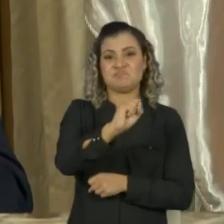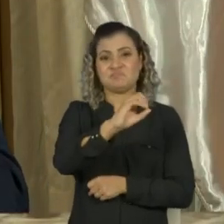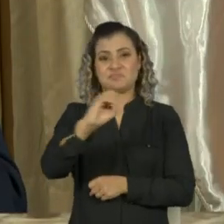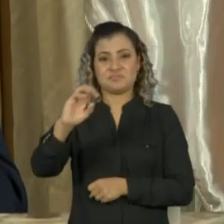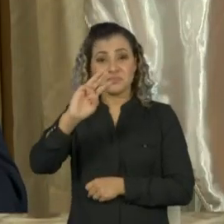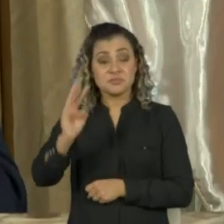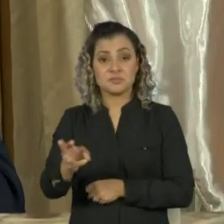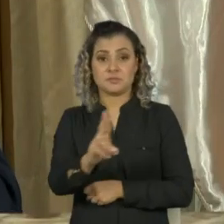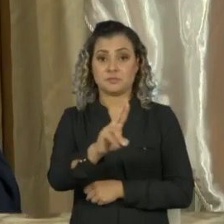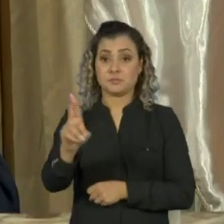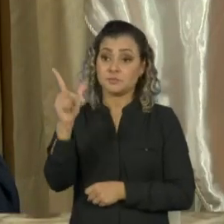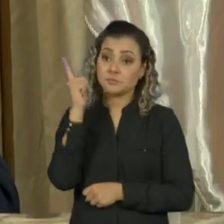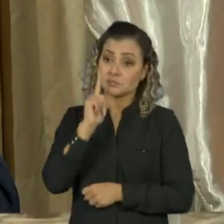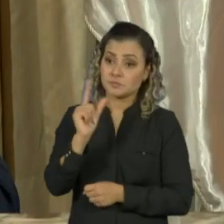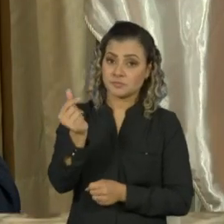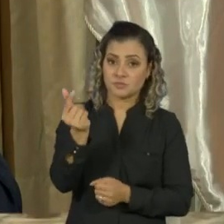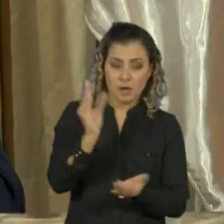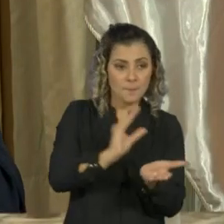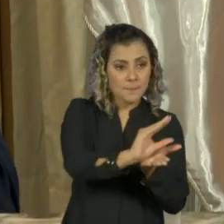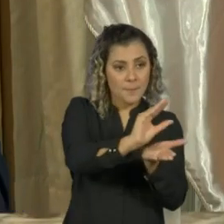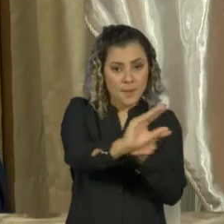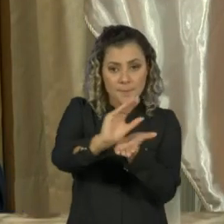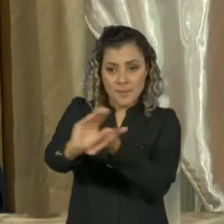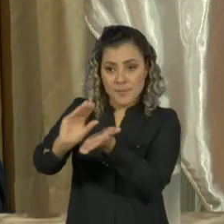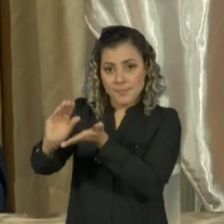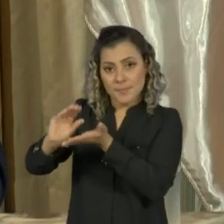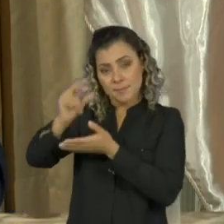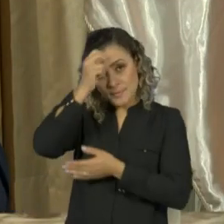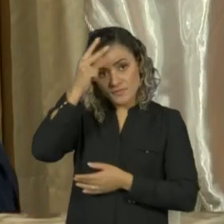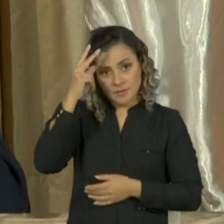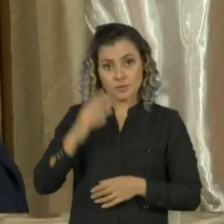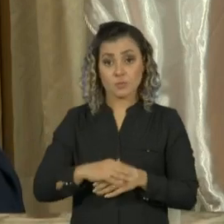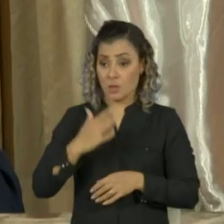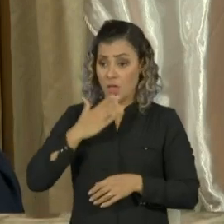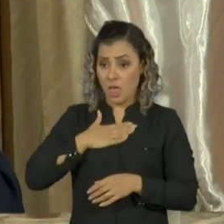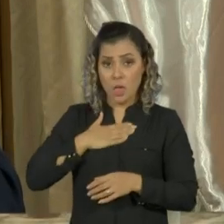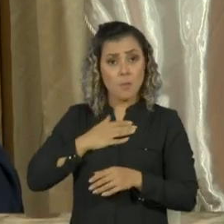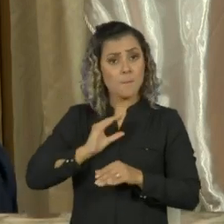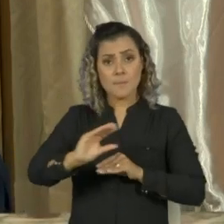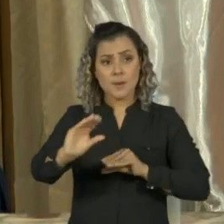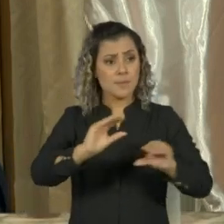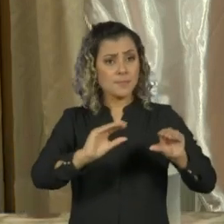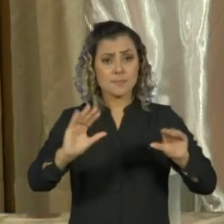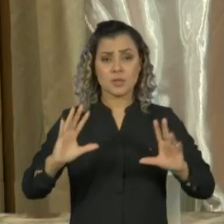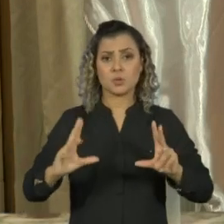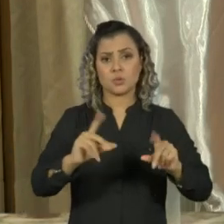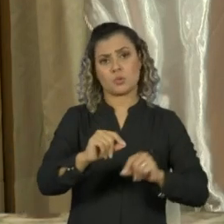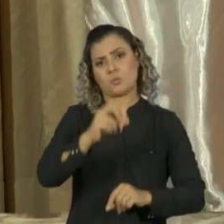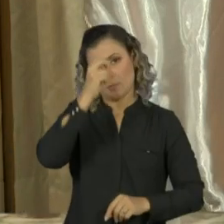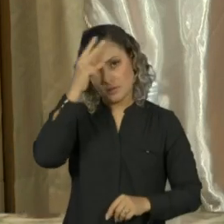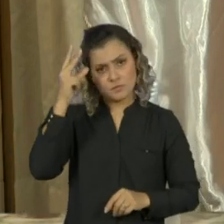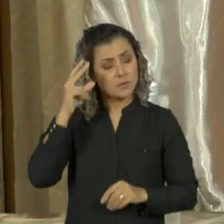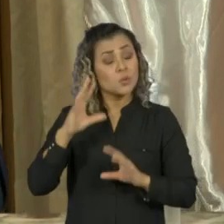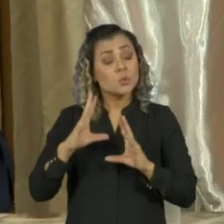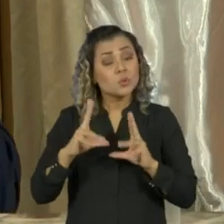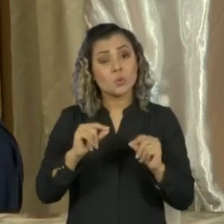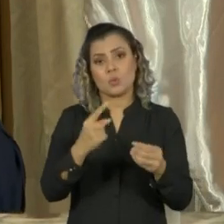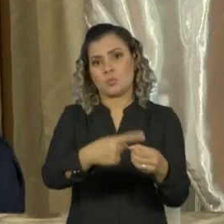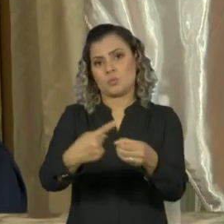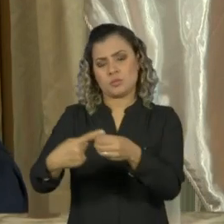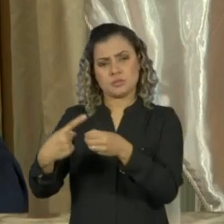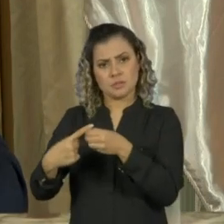reais para ser distribuído pelos municípios. Eu distribuí a todos os municípios com critérios técnicos. Não